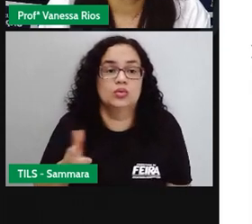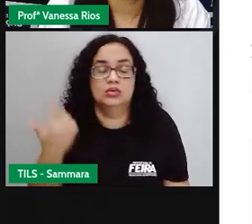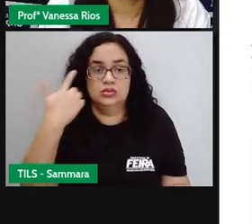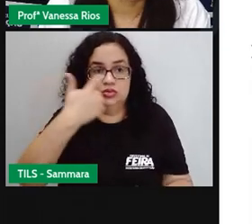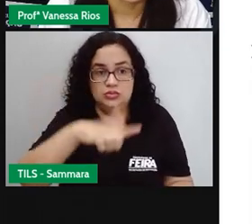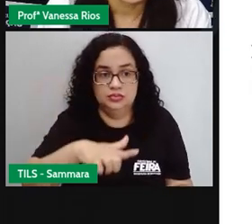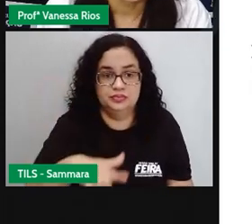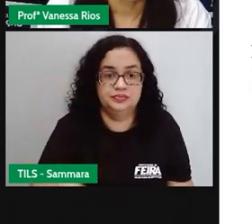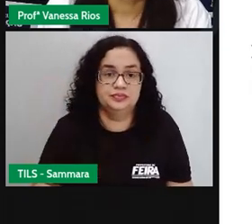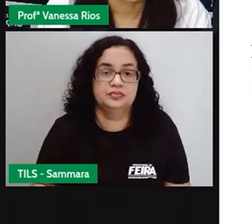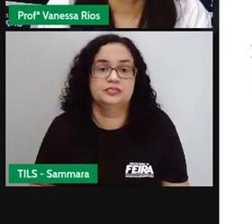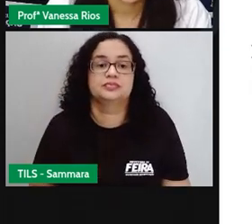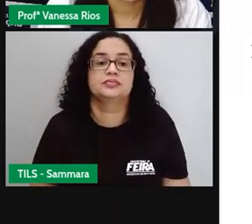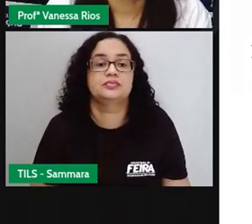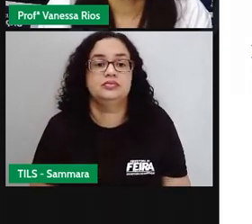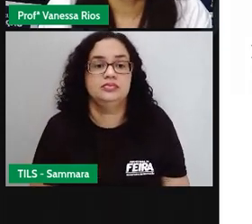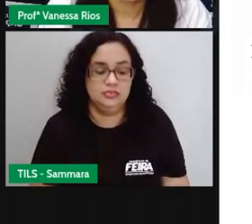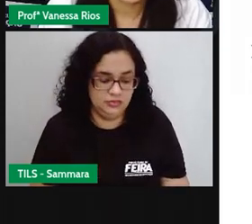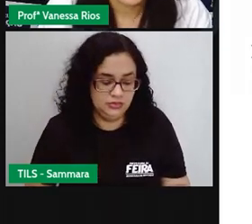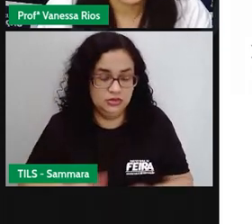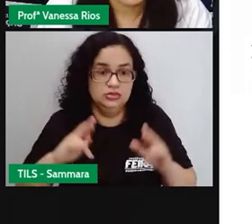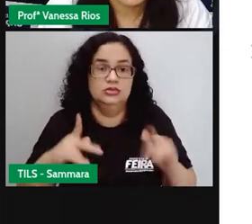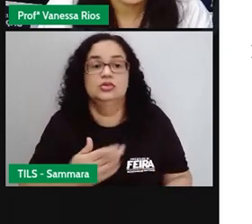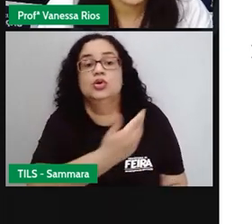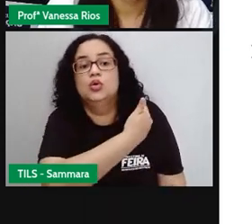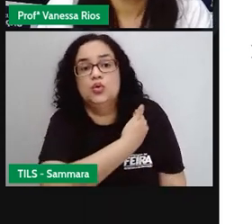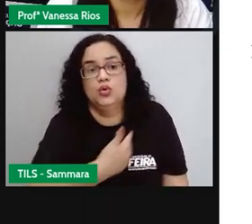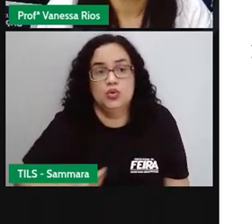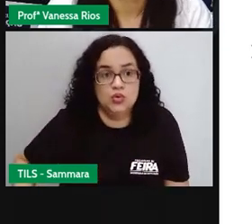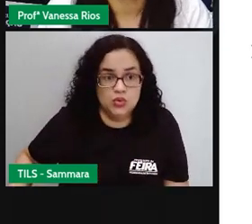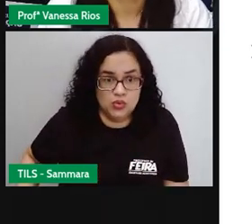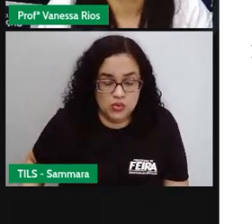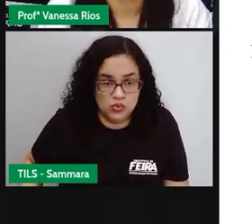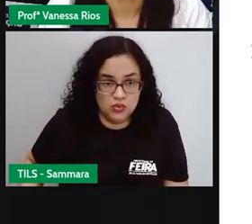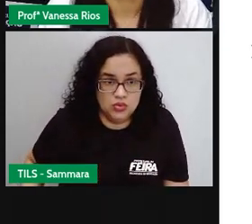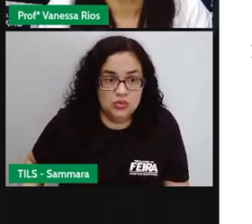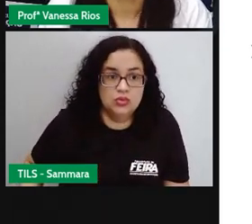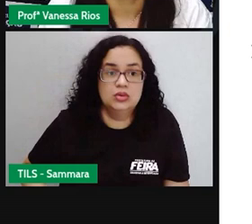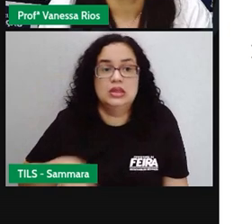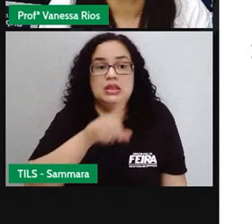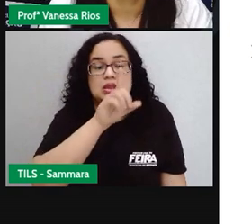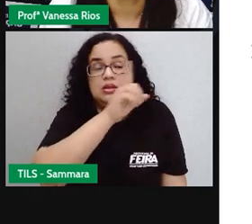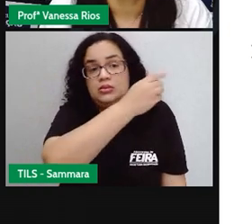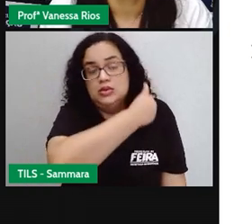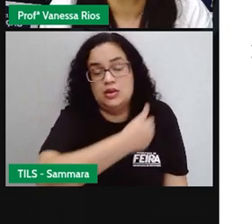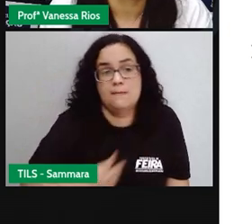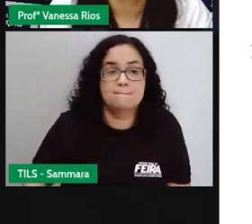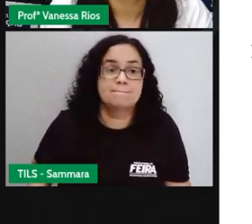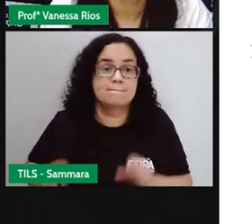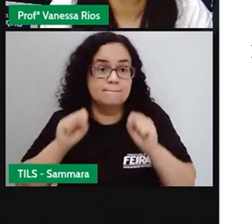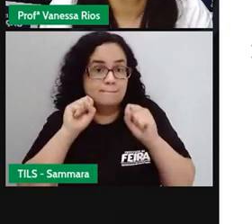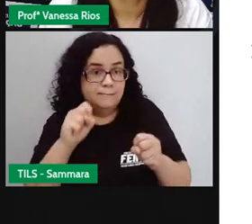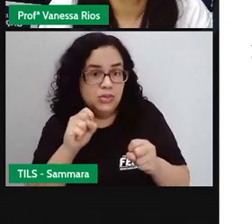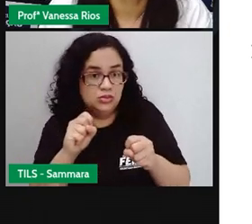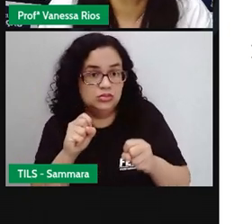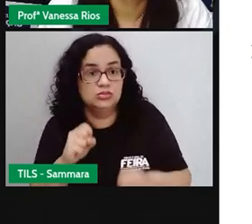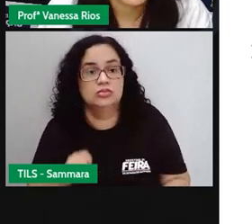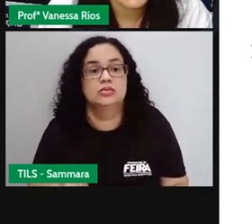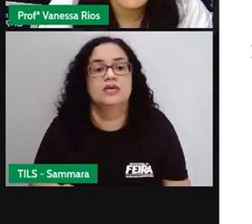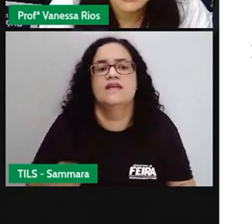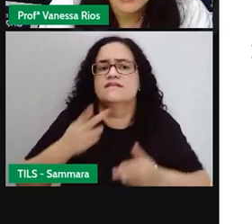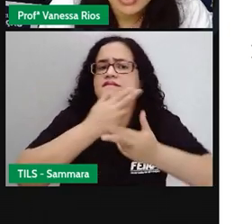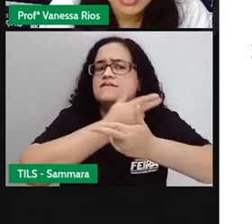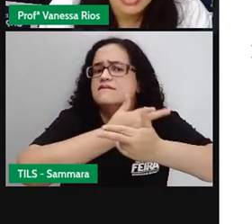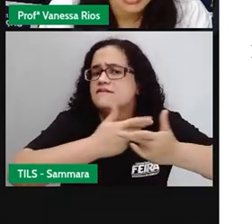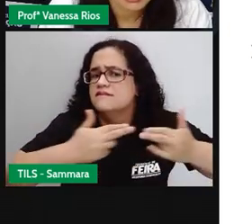reeleição. Diferente do governador, os deputados estaduais eles podem tentar reeleição por